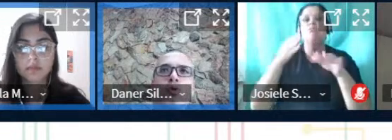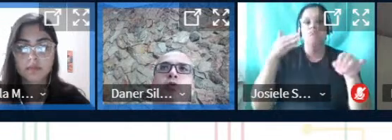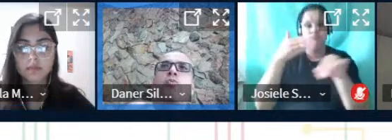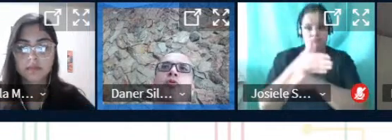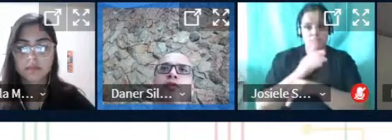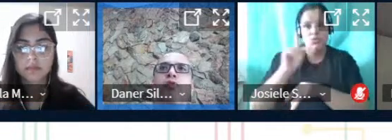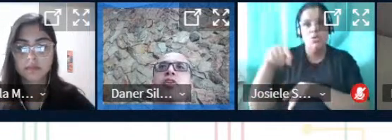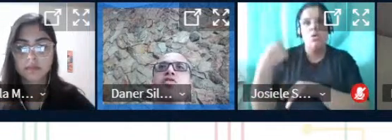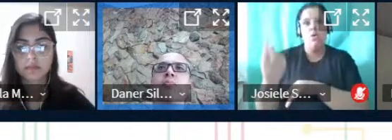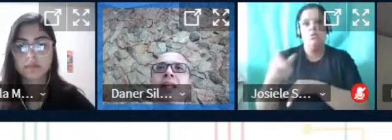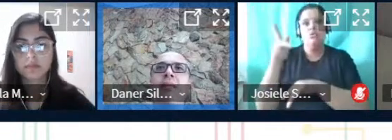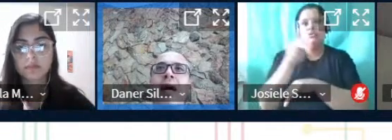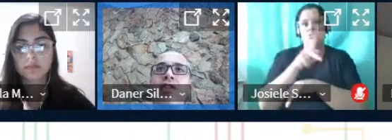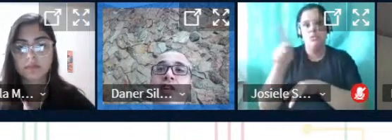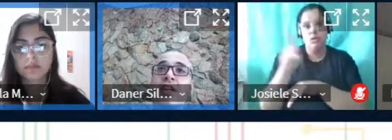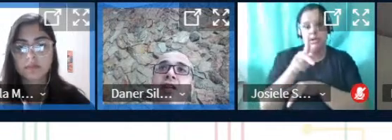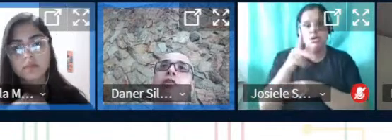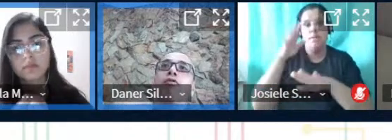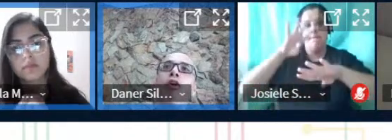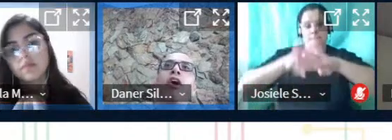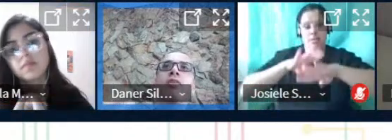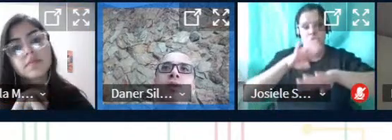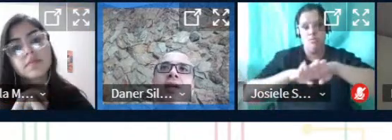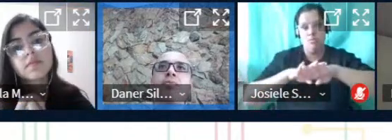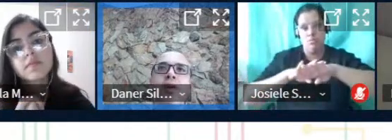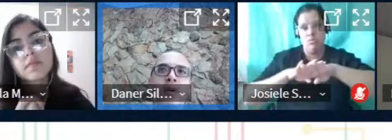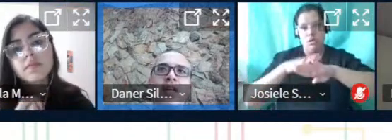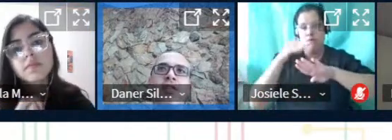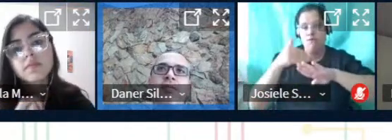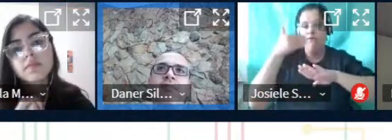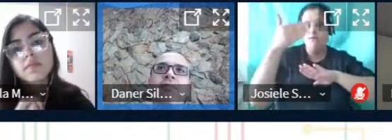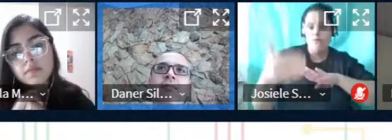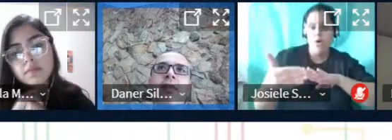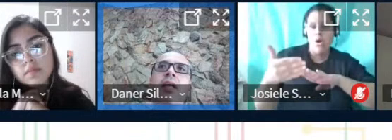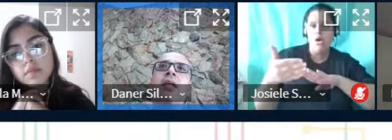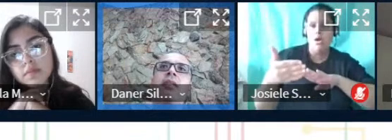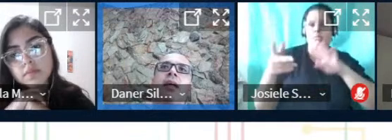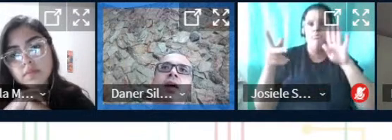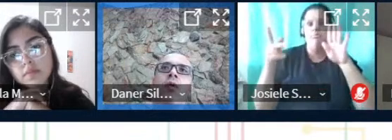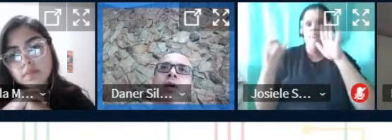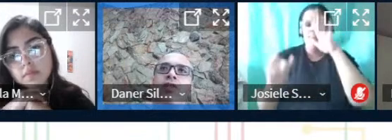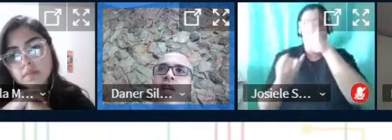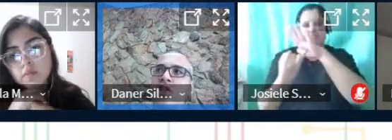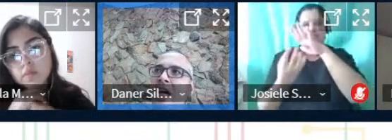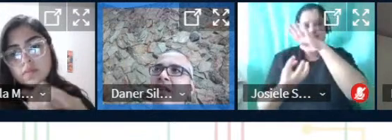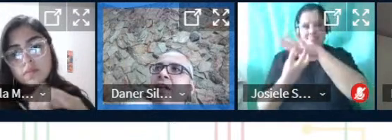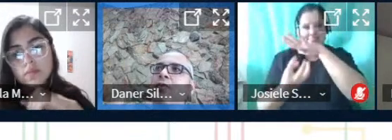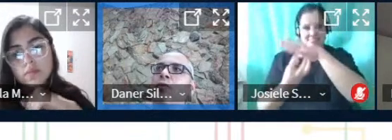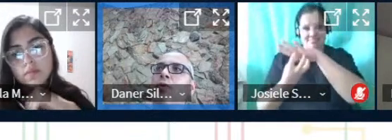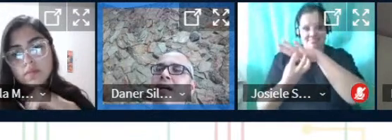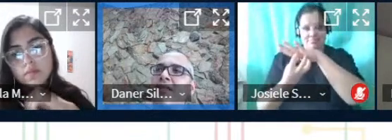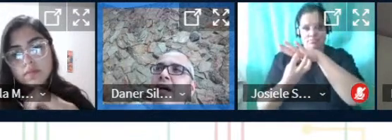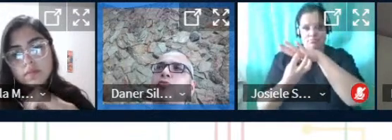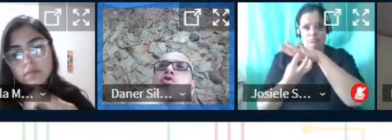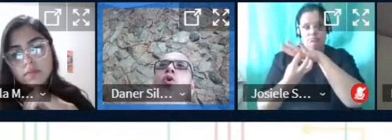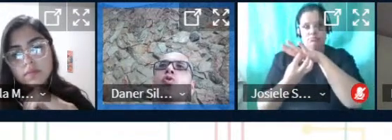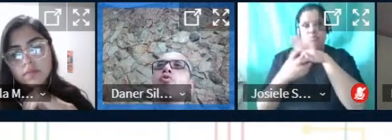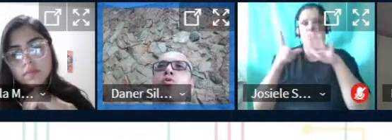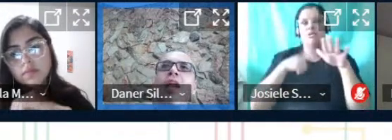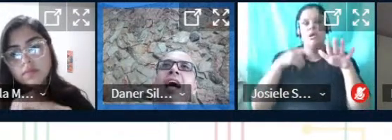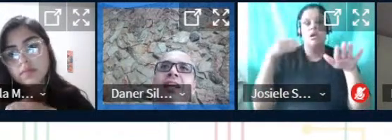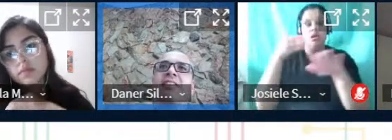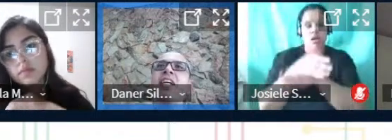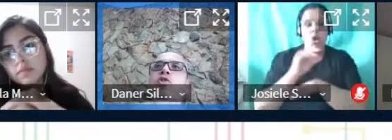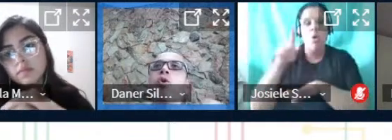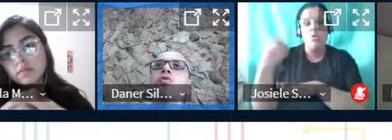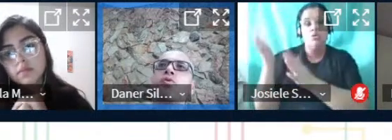por outros professores de matemática fora do campus Rio Grande então a gente tá tendo acesso de